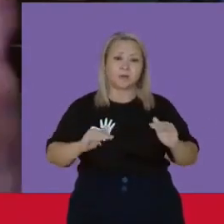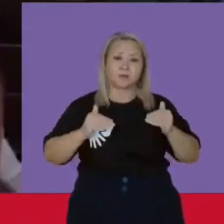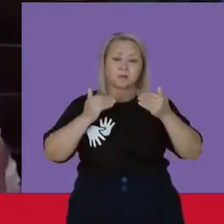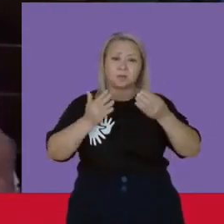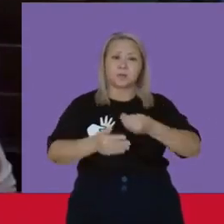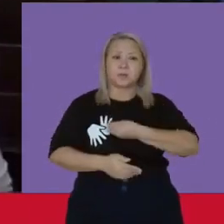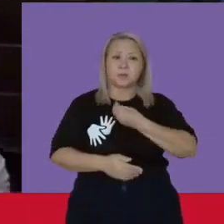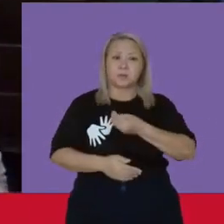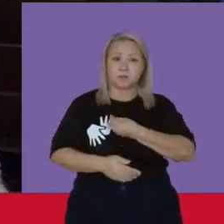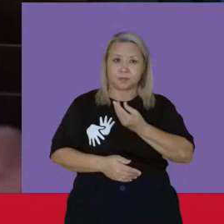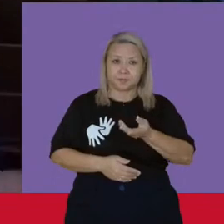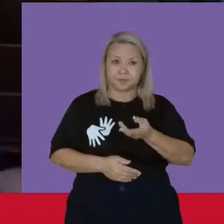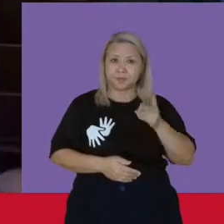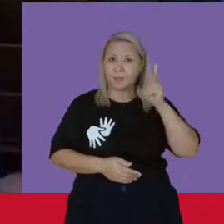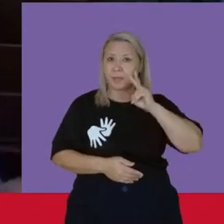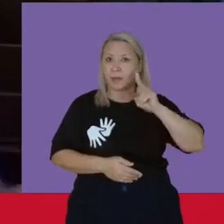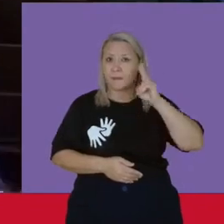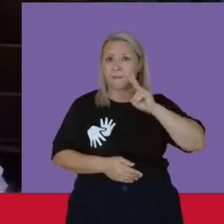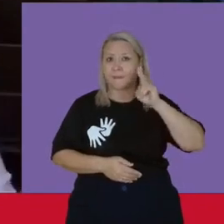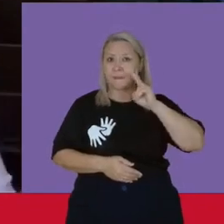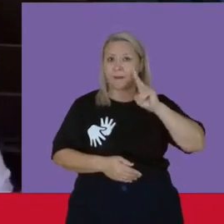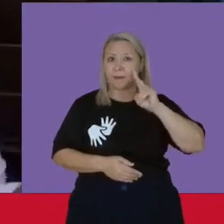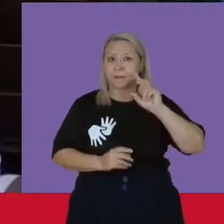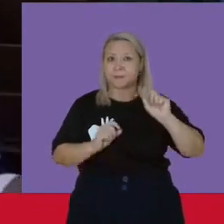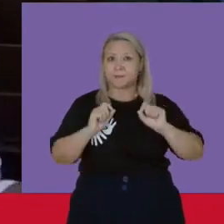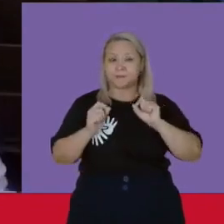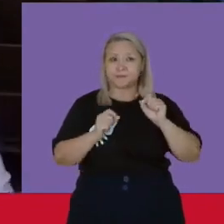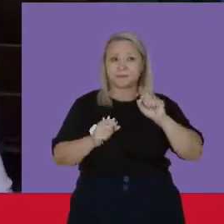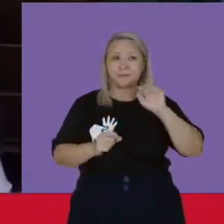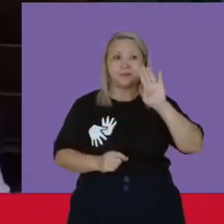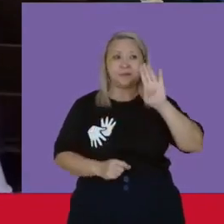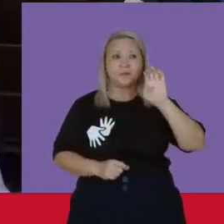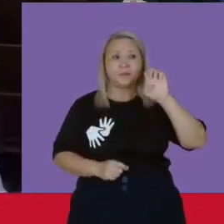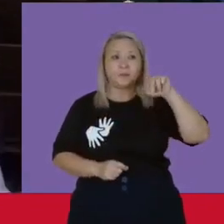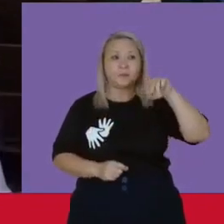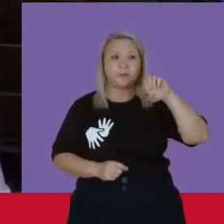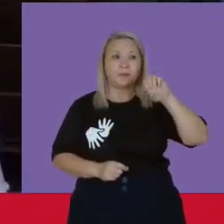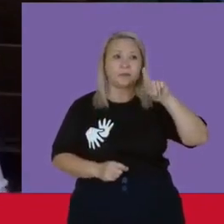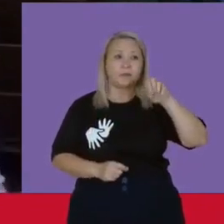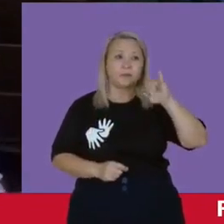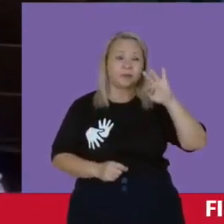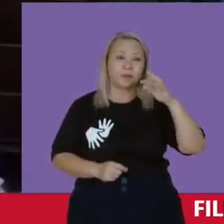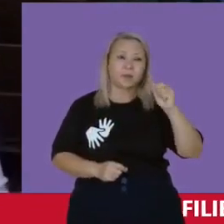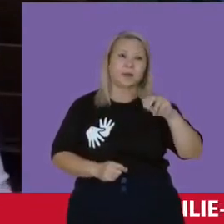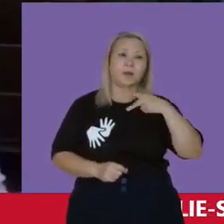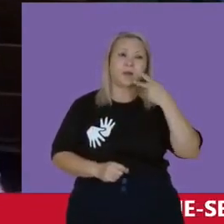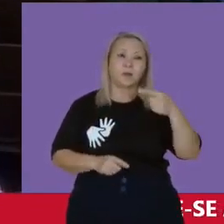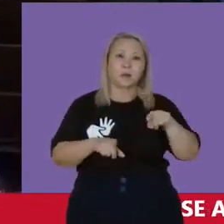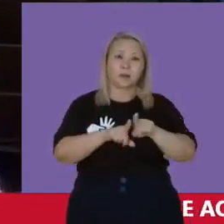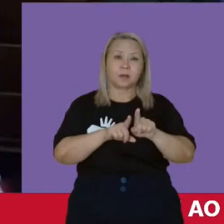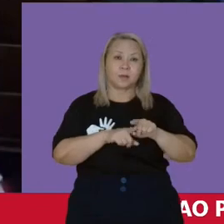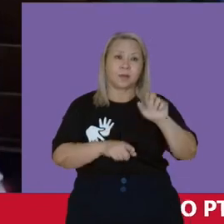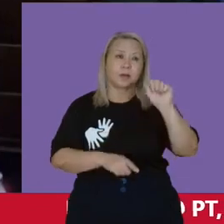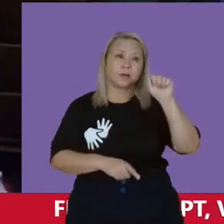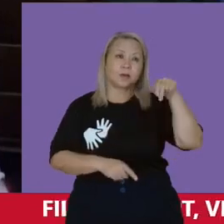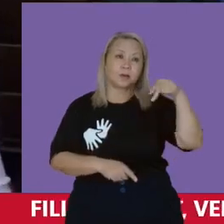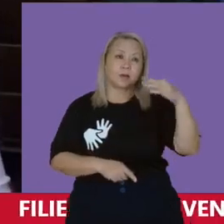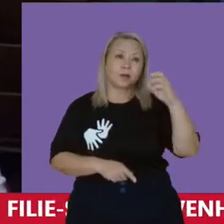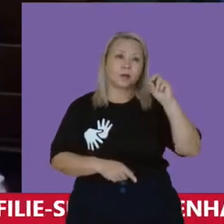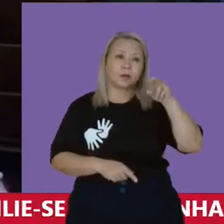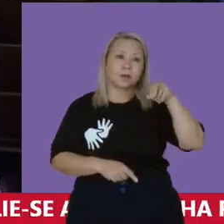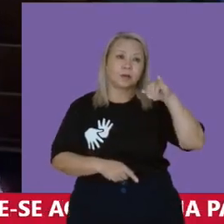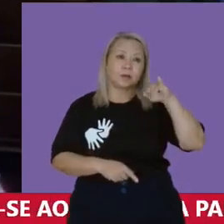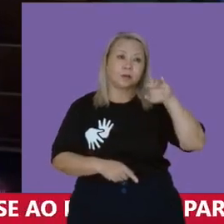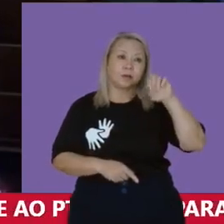nossos Lembrando aqui de Benedita Mas trazendo para cá também Antonieta de Barros